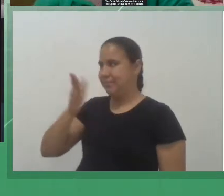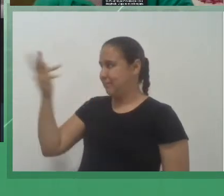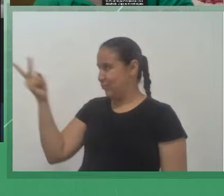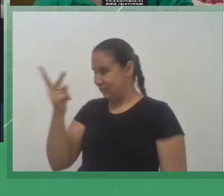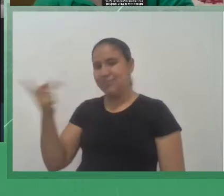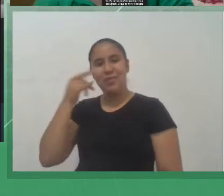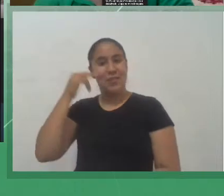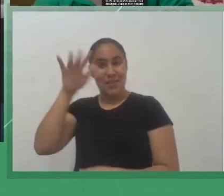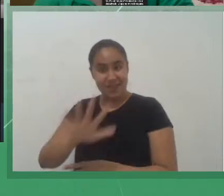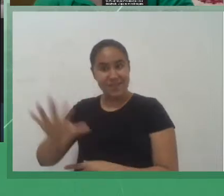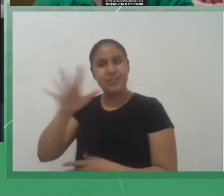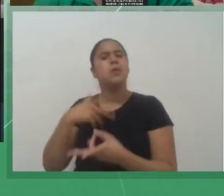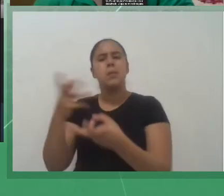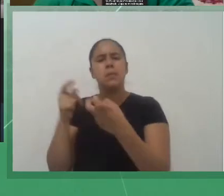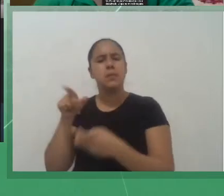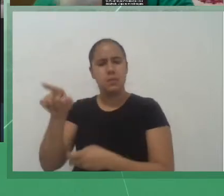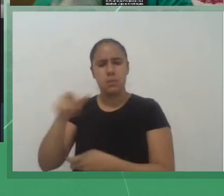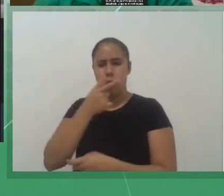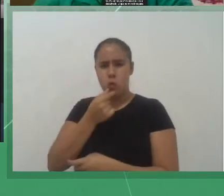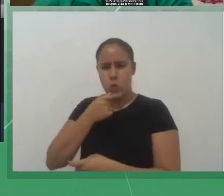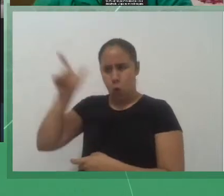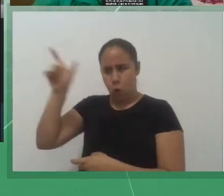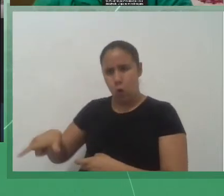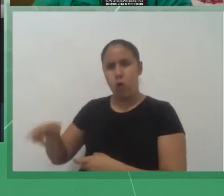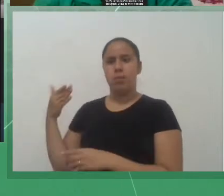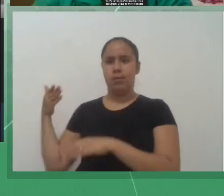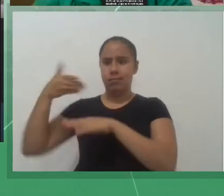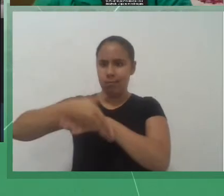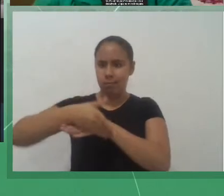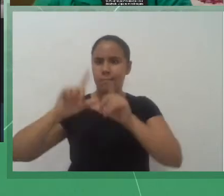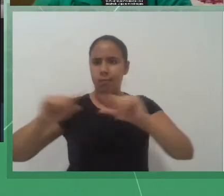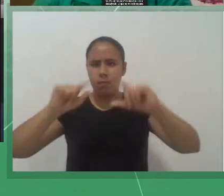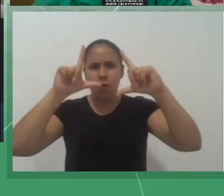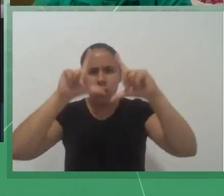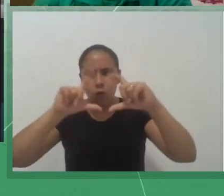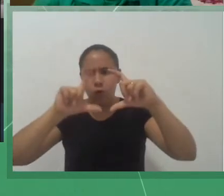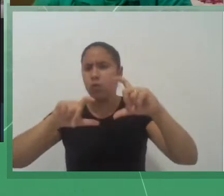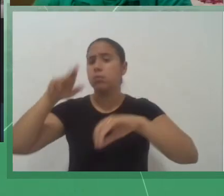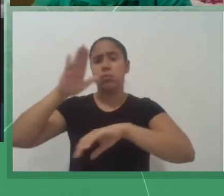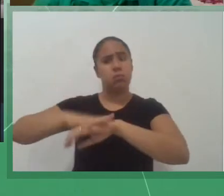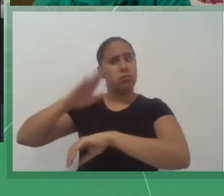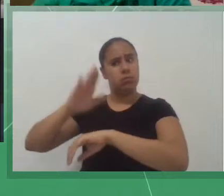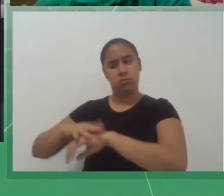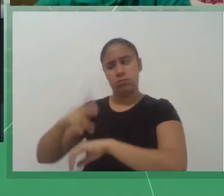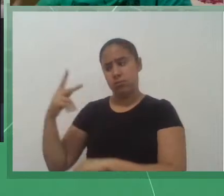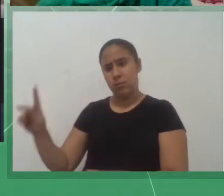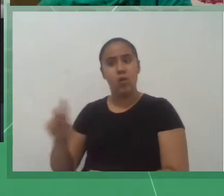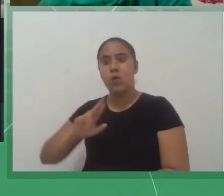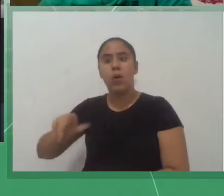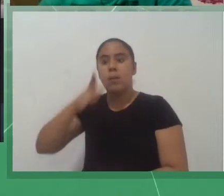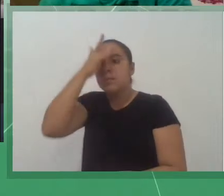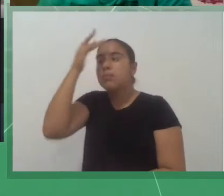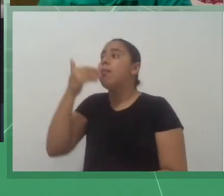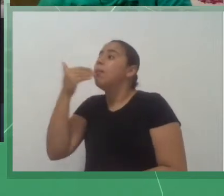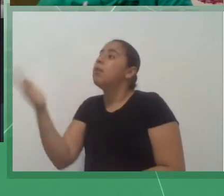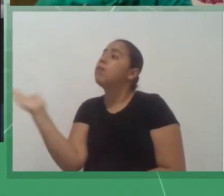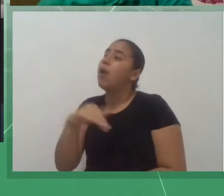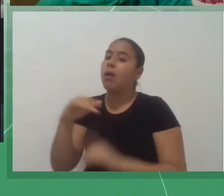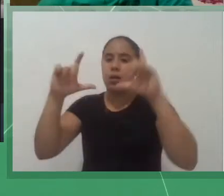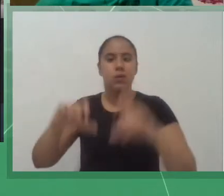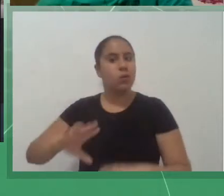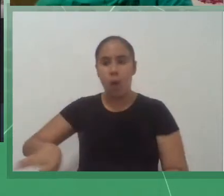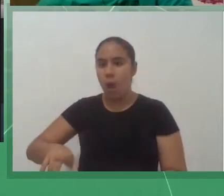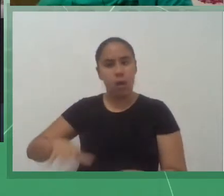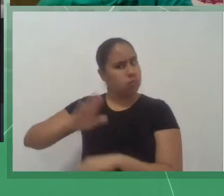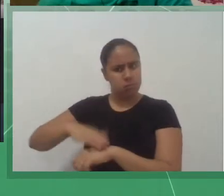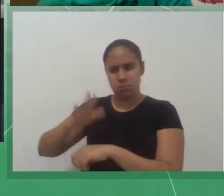Farcas veio para Brasília fotografar por vontade própria ele não foi encomendado ou seja nenhum jornal